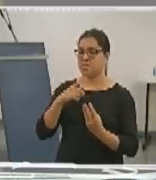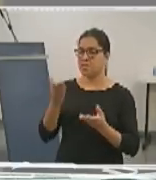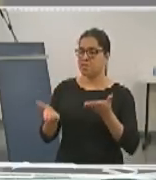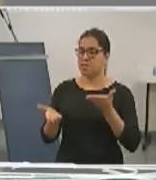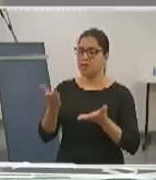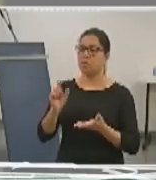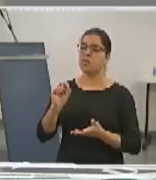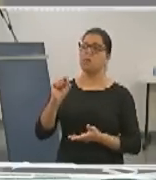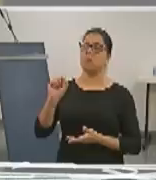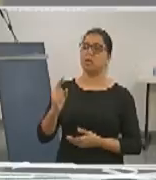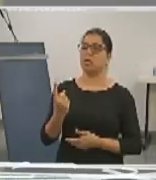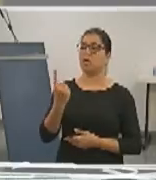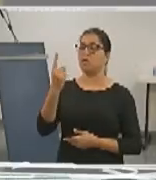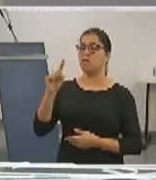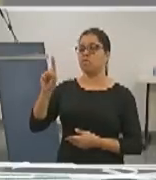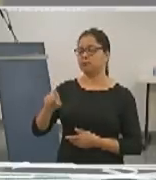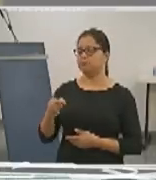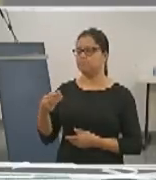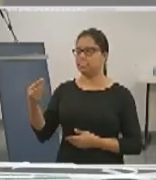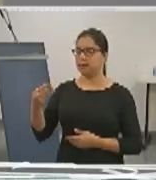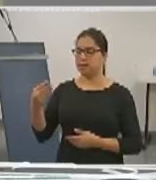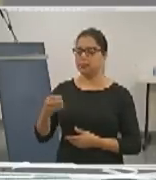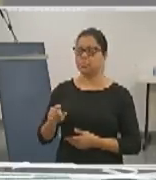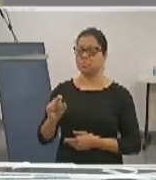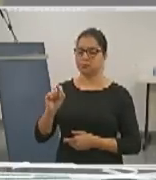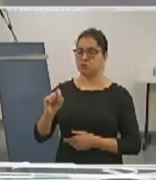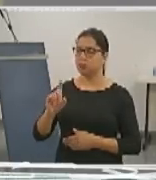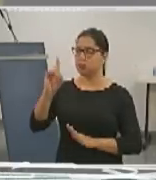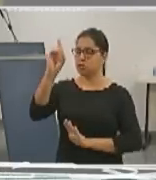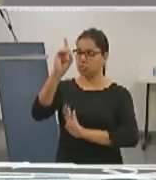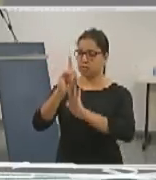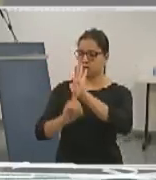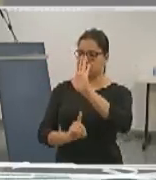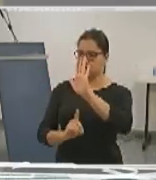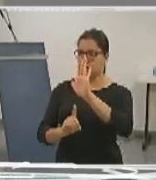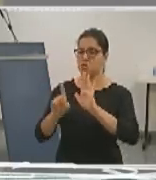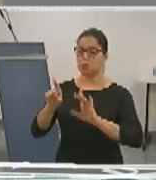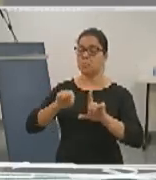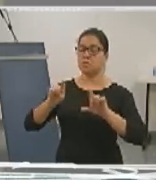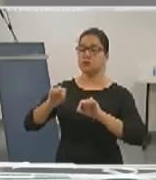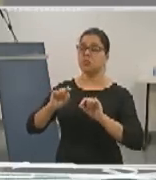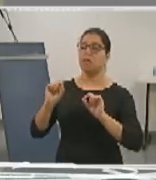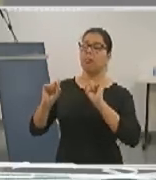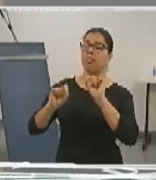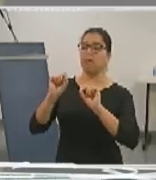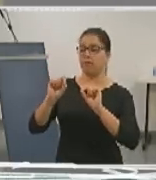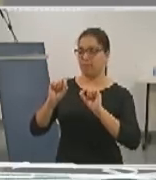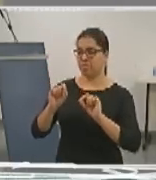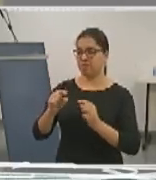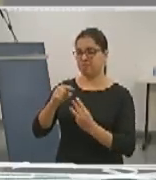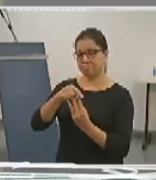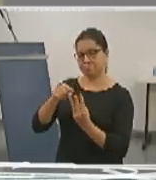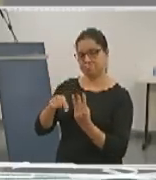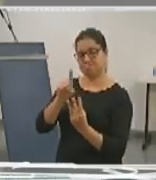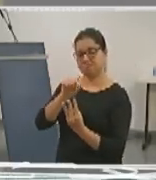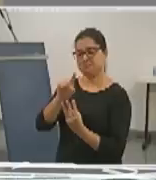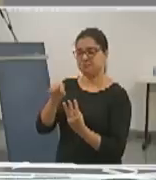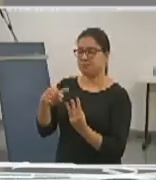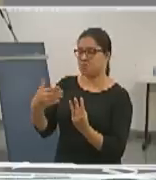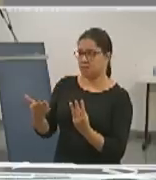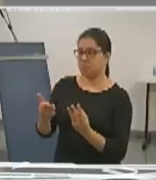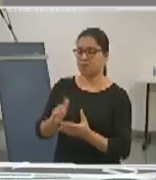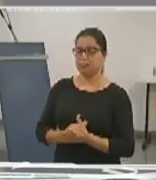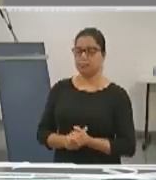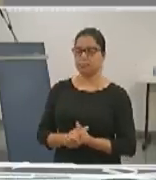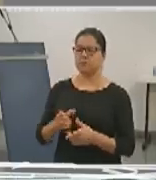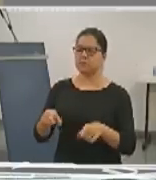terço do total da votação, o mesmo direito para escolher o gestor ou gestora. Fico ainda mais